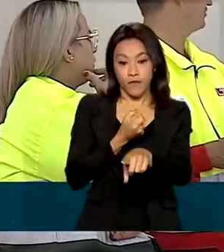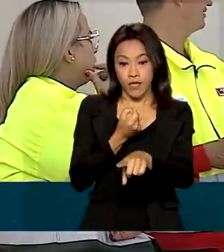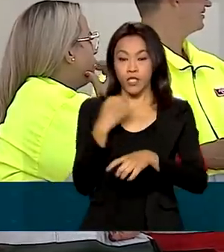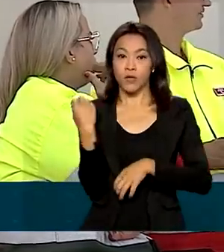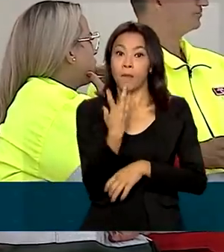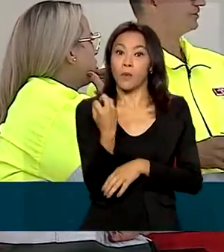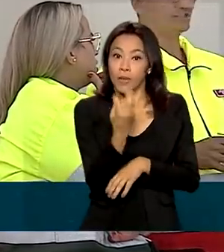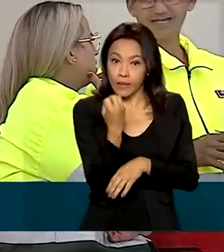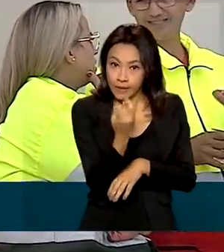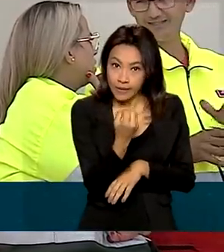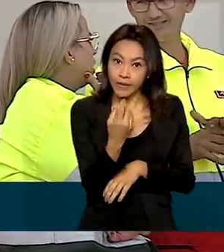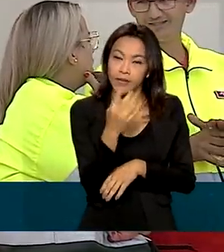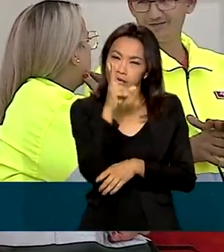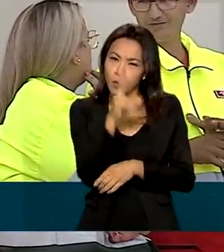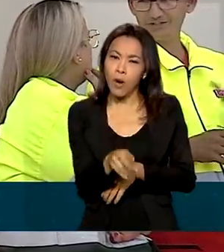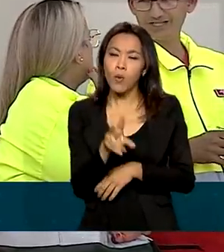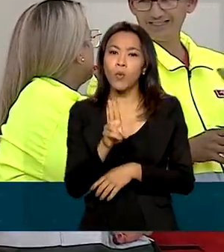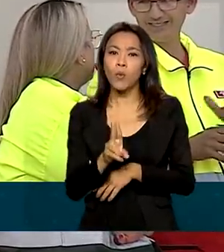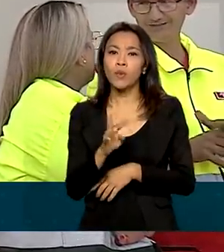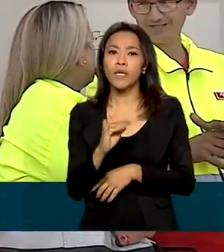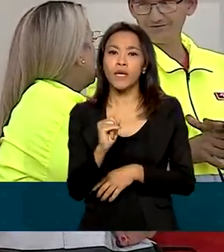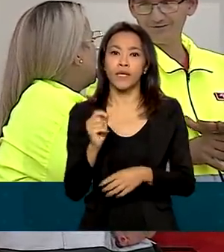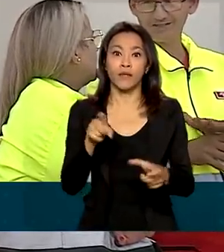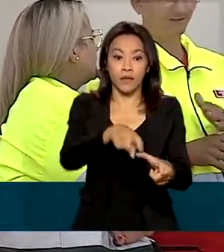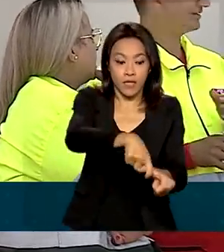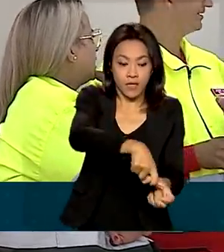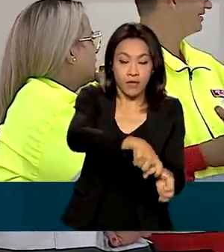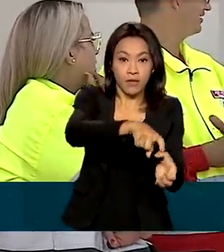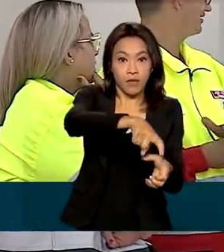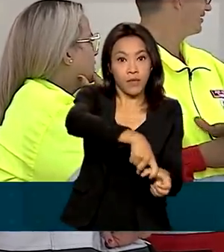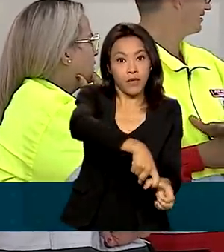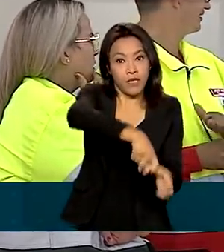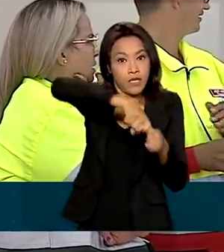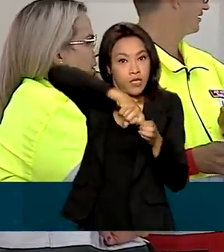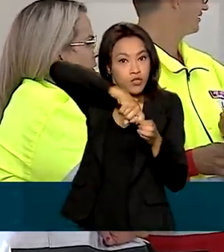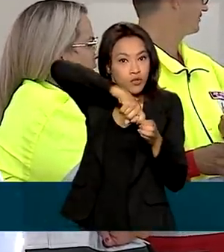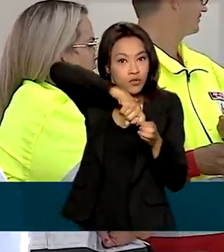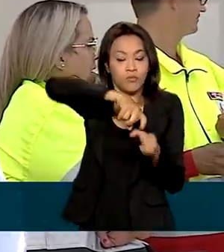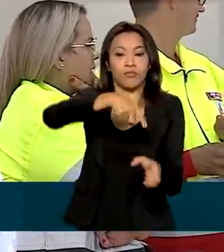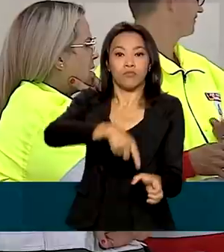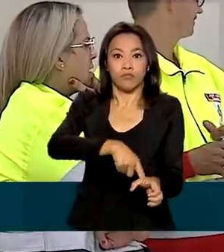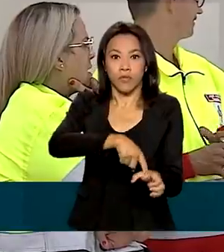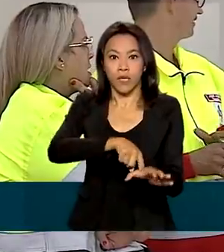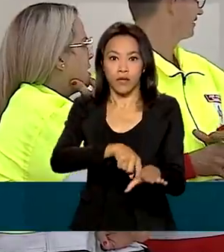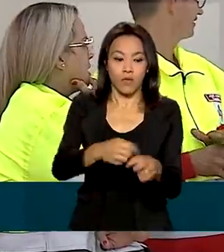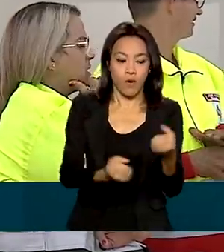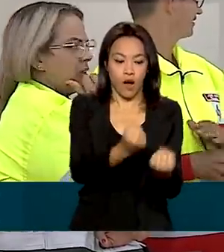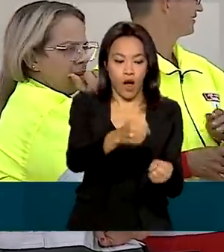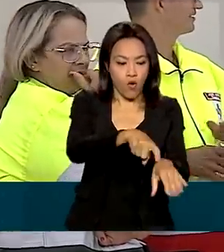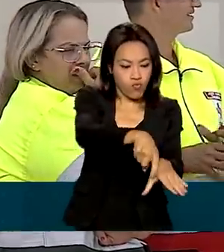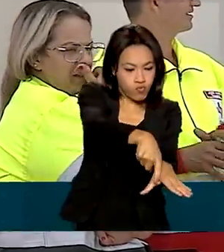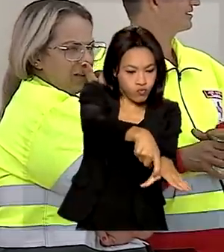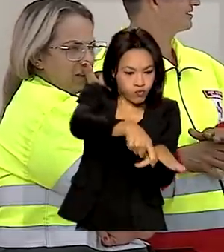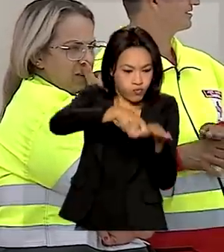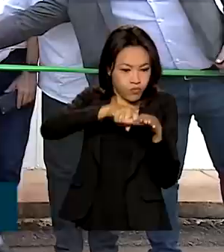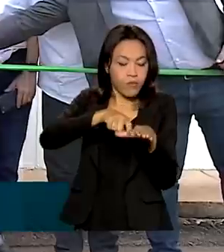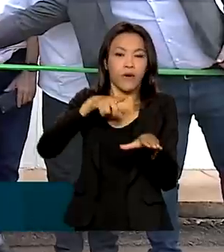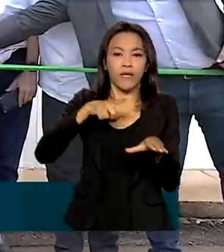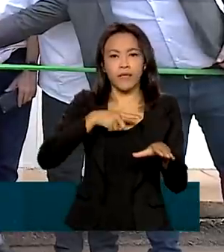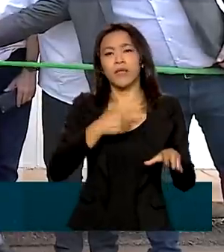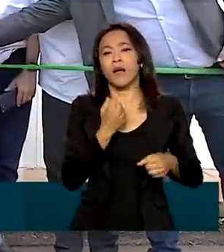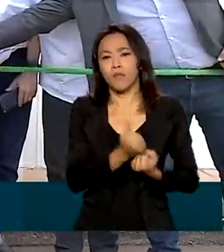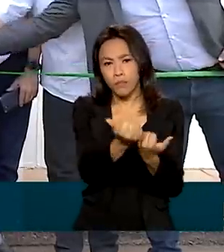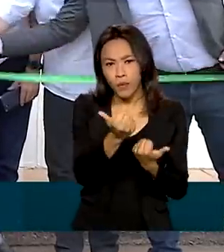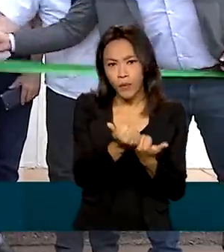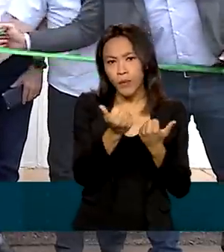delas tipo UTI, guinchos pesados e guinchos leves, que cuidarão do usuário ao longo de toda a concessão. O